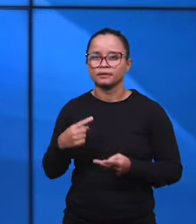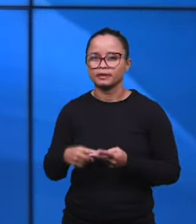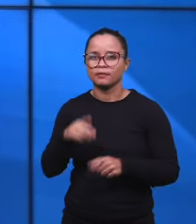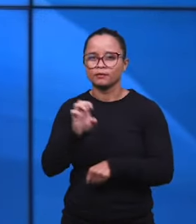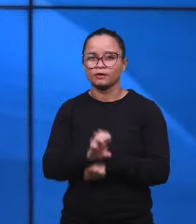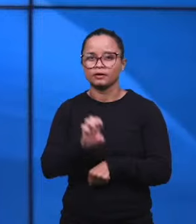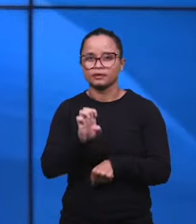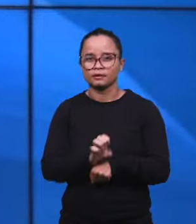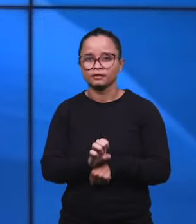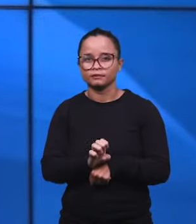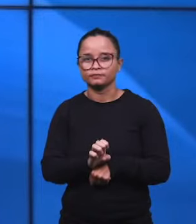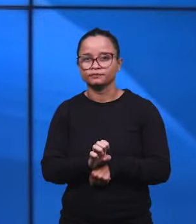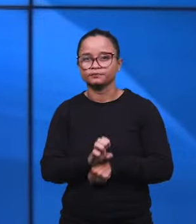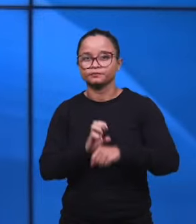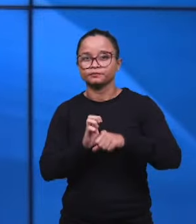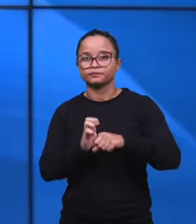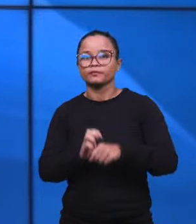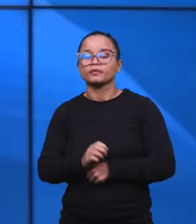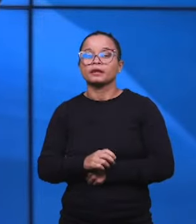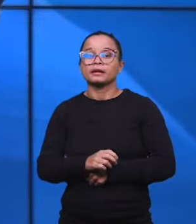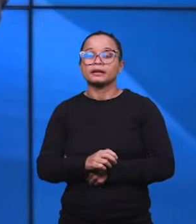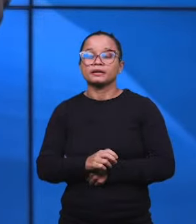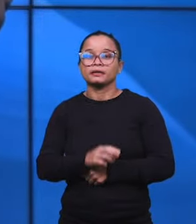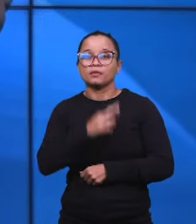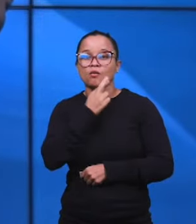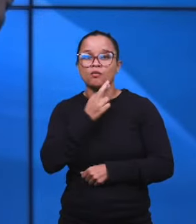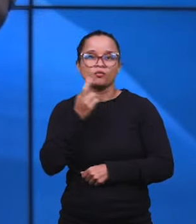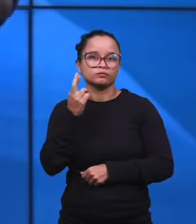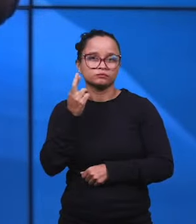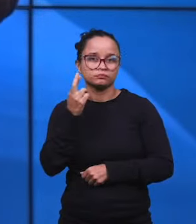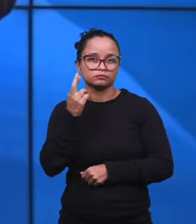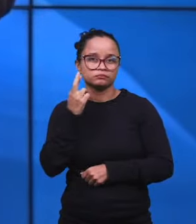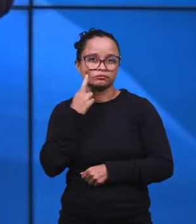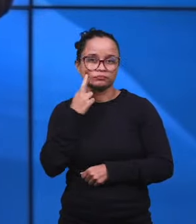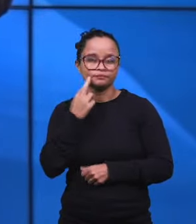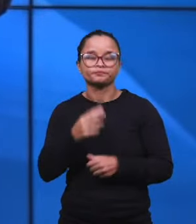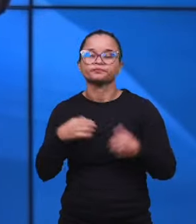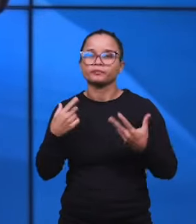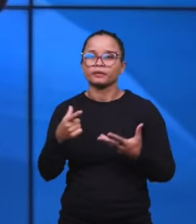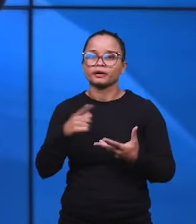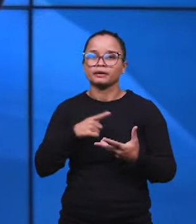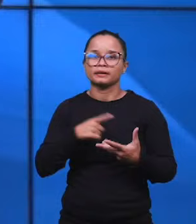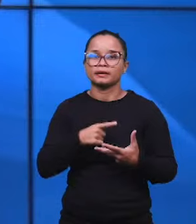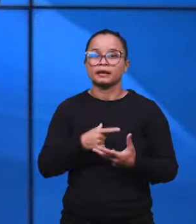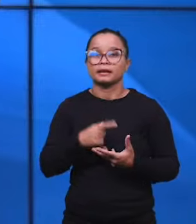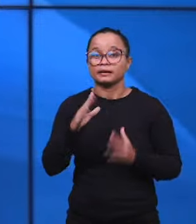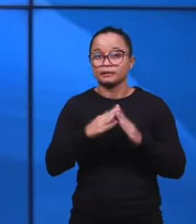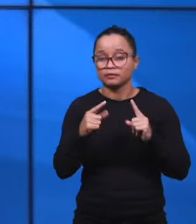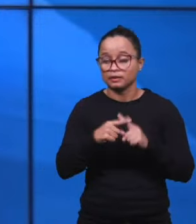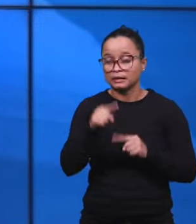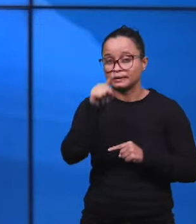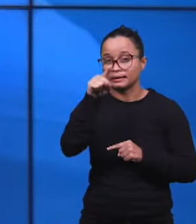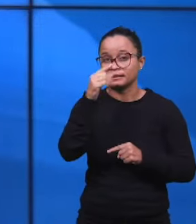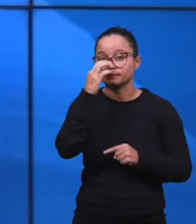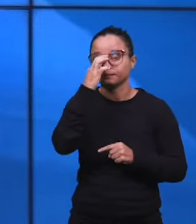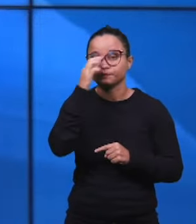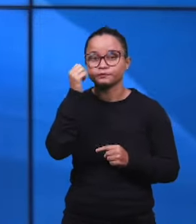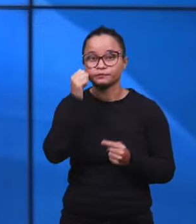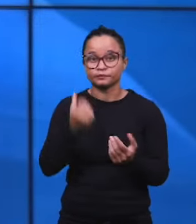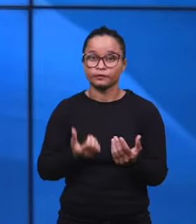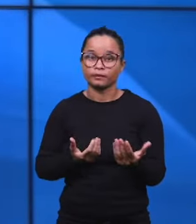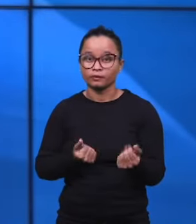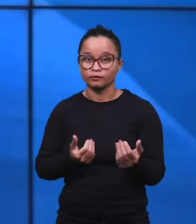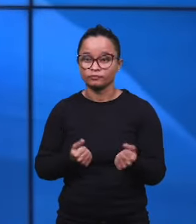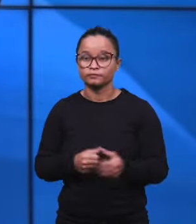nós vamos para o estado de Rondônia. E lá em Rondônia, na nossa igreja em Cacoal, a jovem Poliane, ela vai também